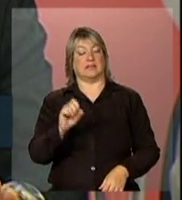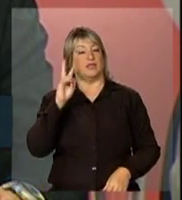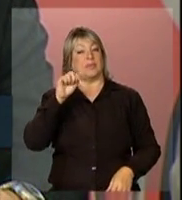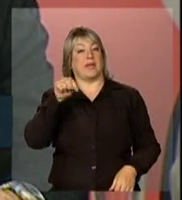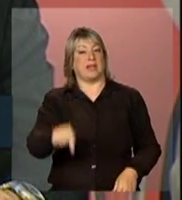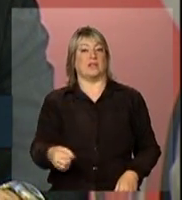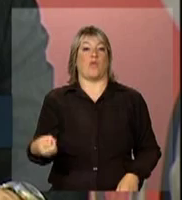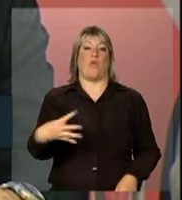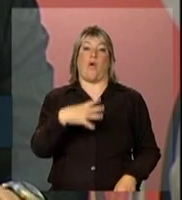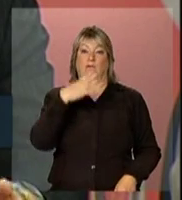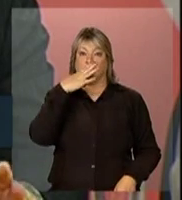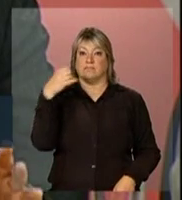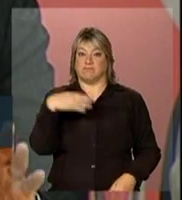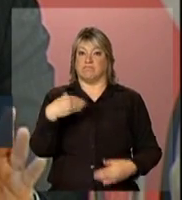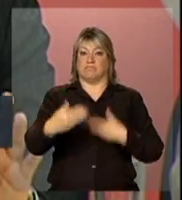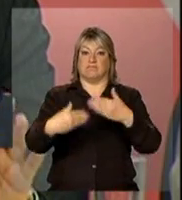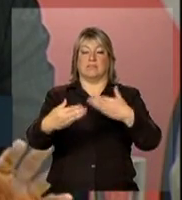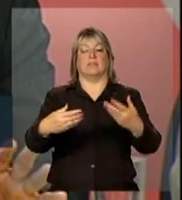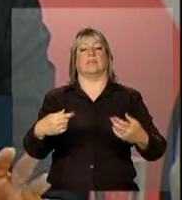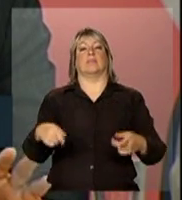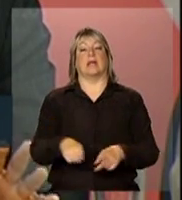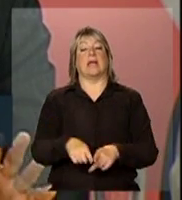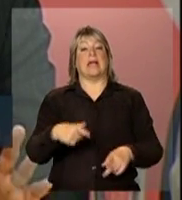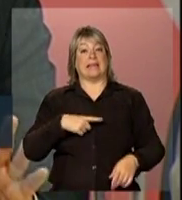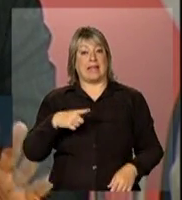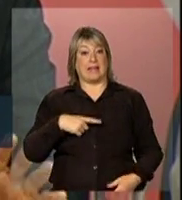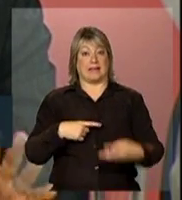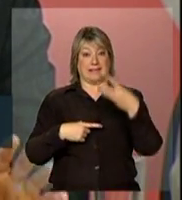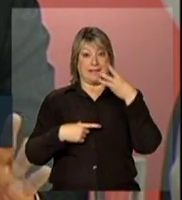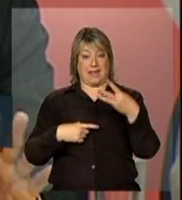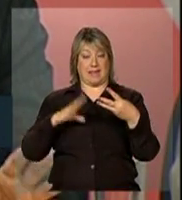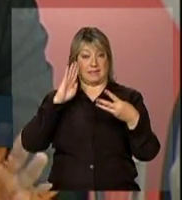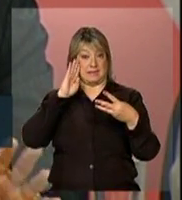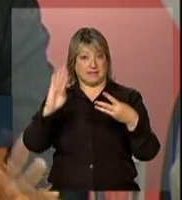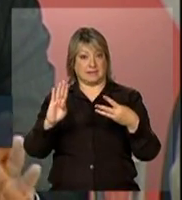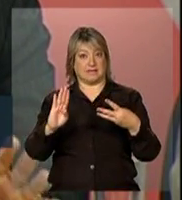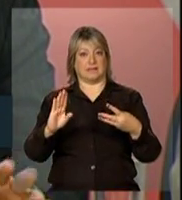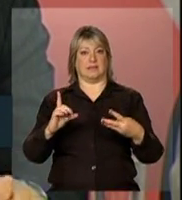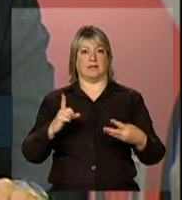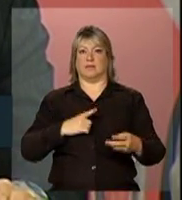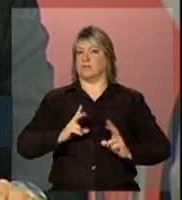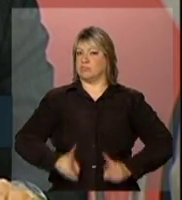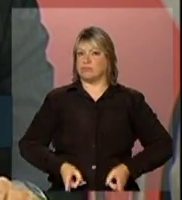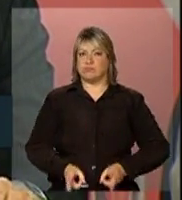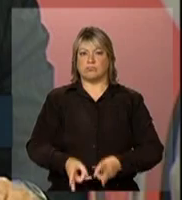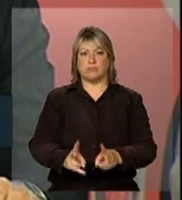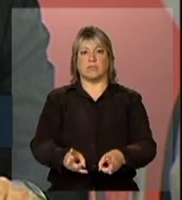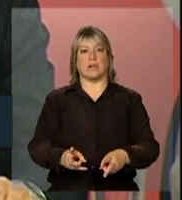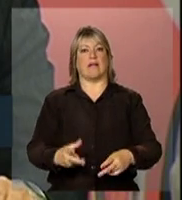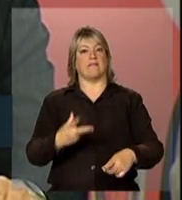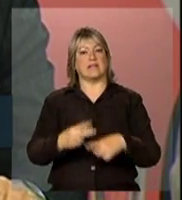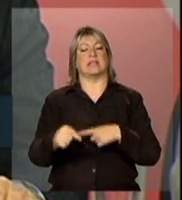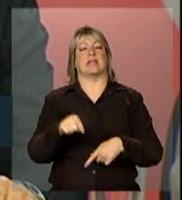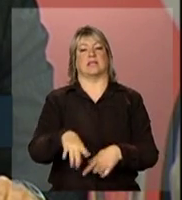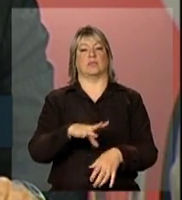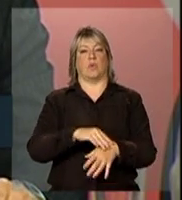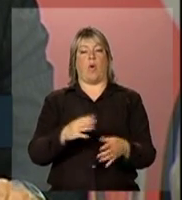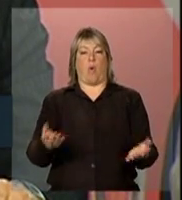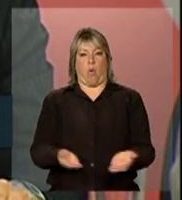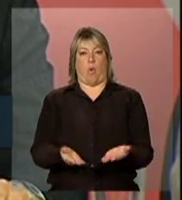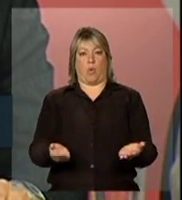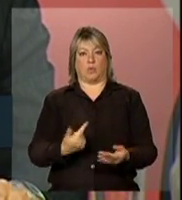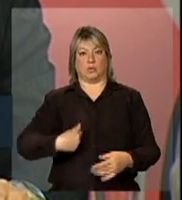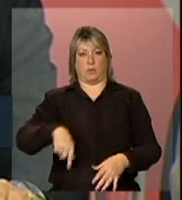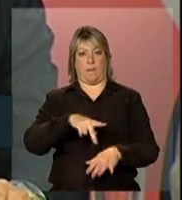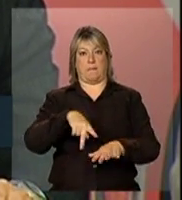eu diria que nós temos três grandes prioridades permanentes no enfrentamento da luta contra a AIDS hoje no